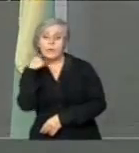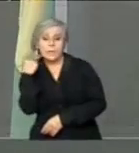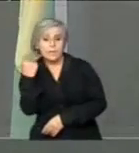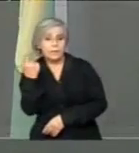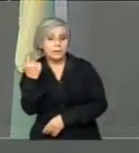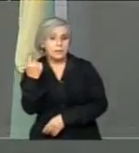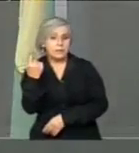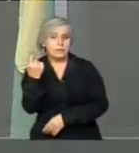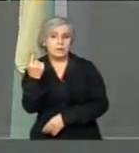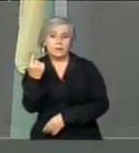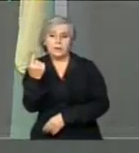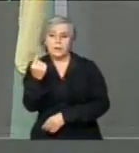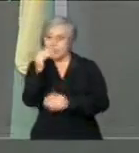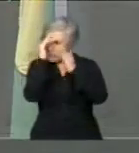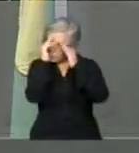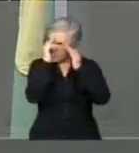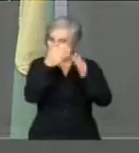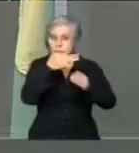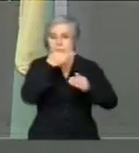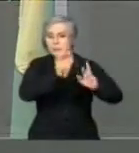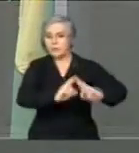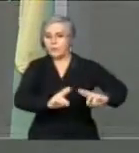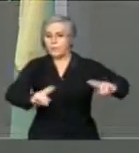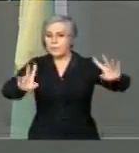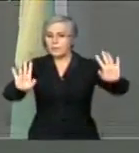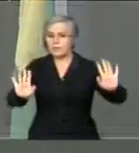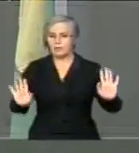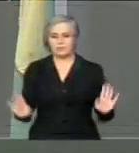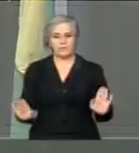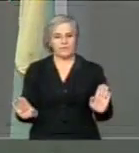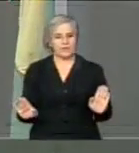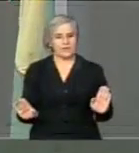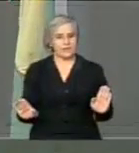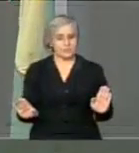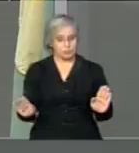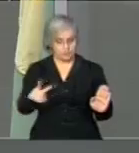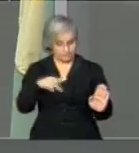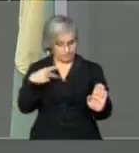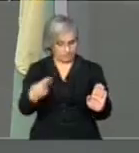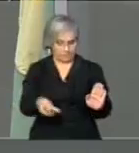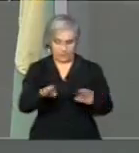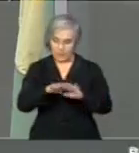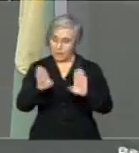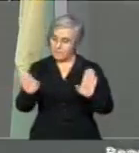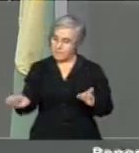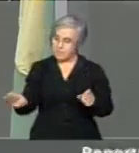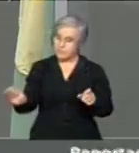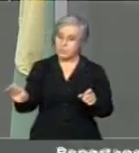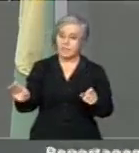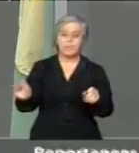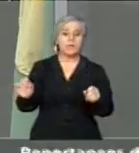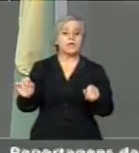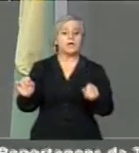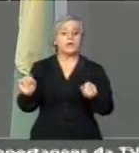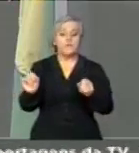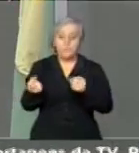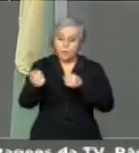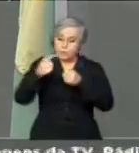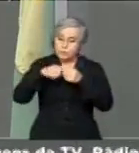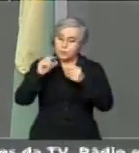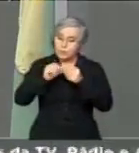palavra do meu adversário. Estamos aqui. A mesa repôs o justo